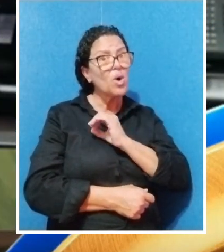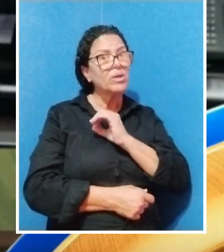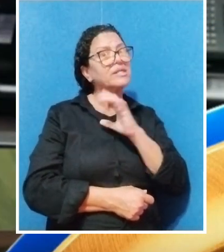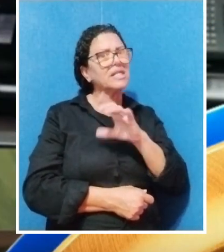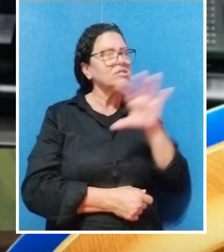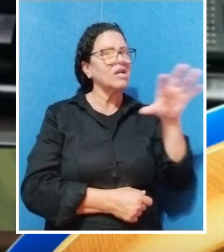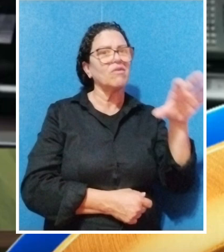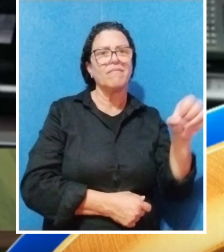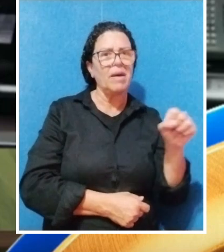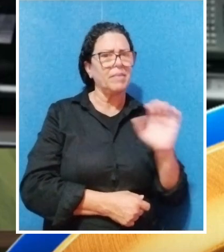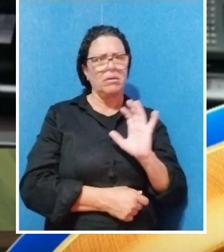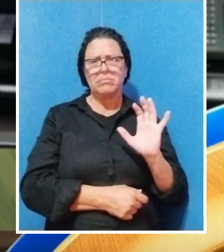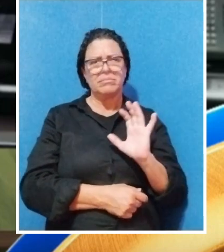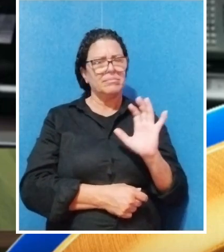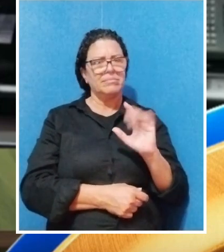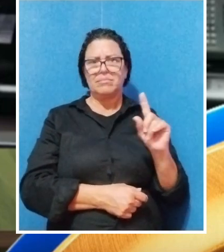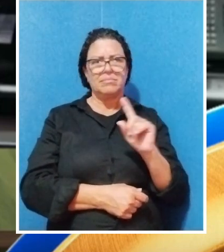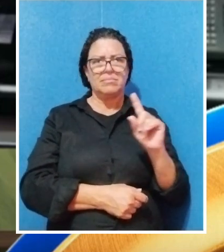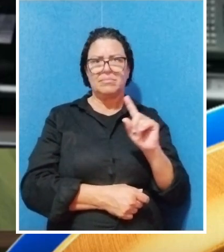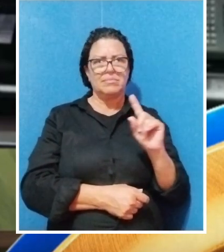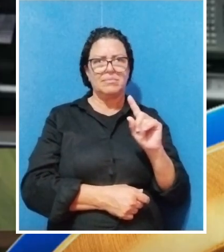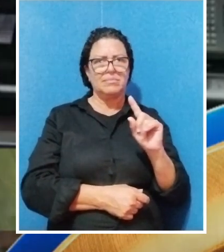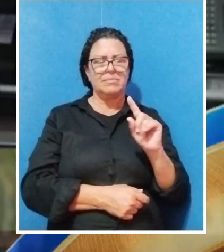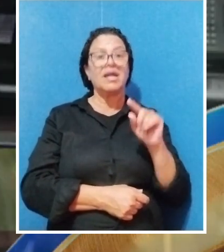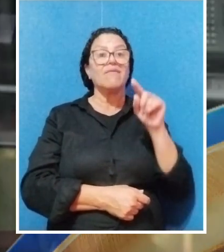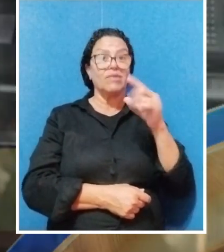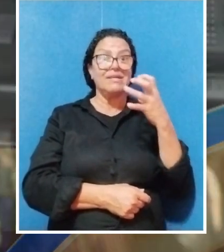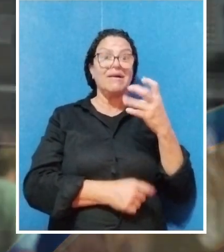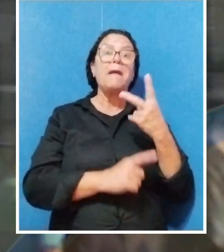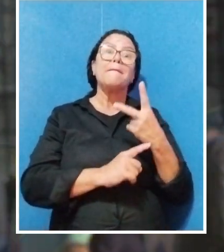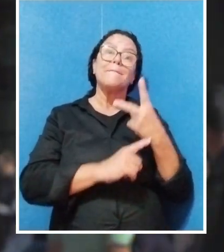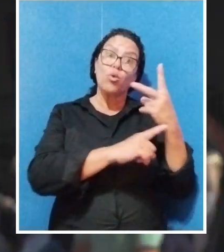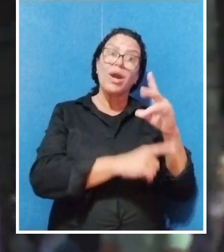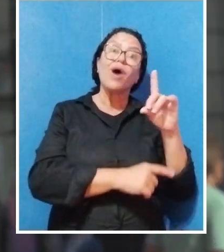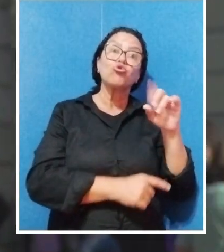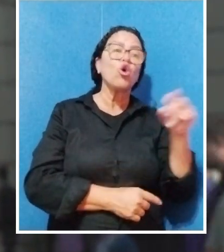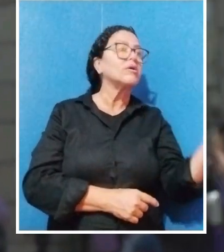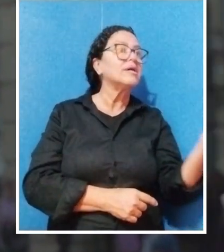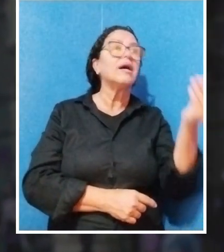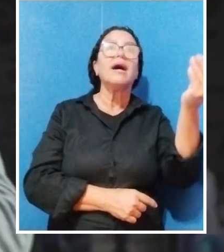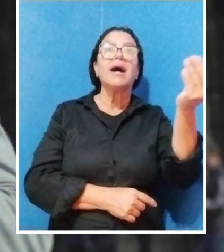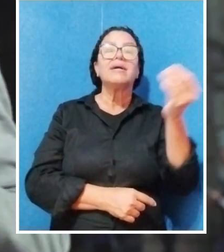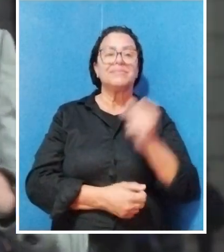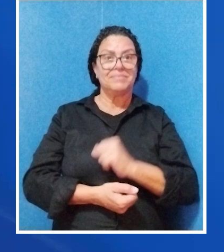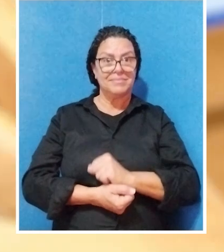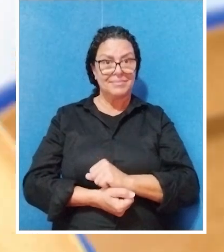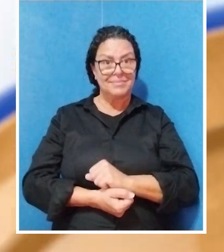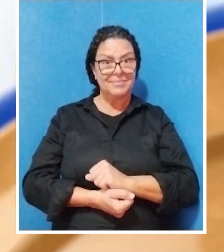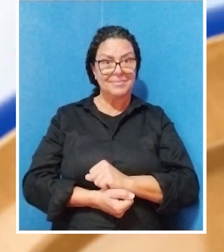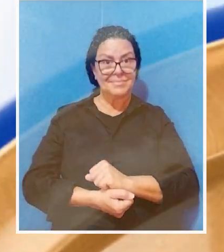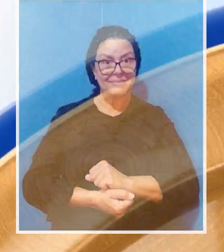puro. Então você não vai se interessar por esse dinheiro. Você vai procurar o dono dele.